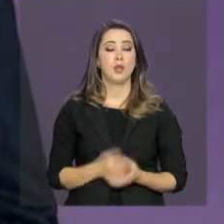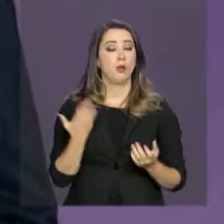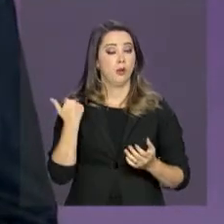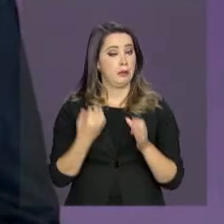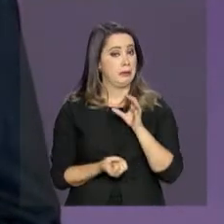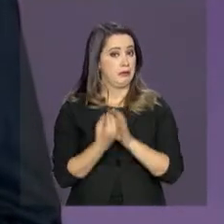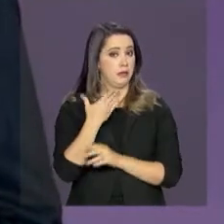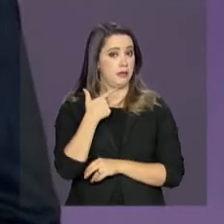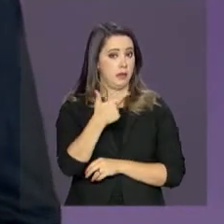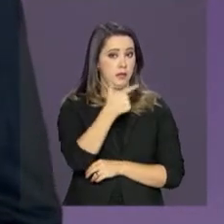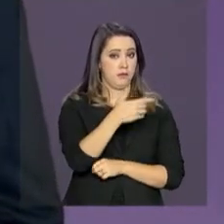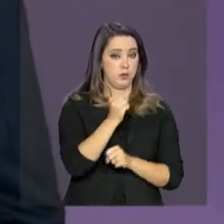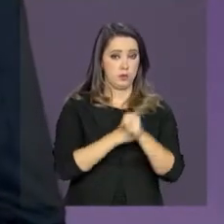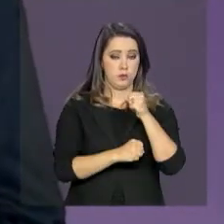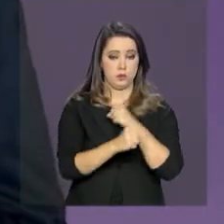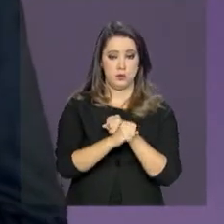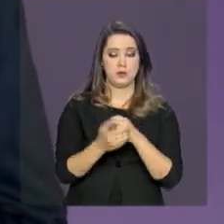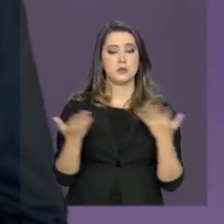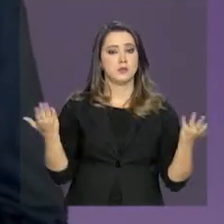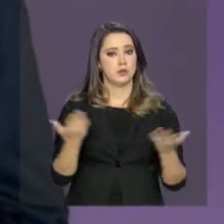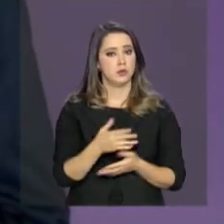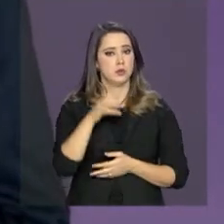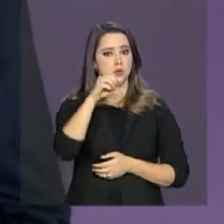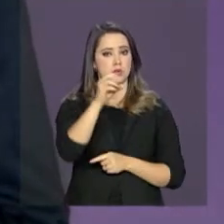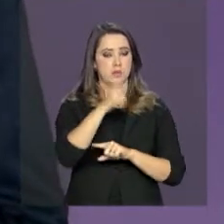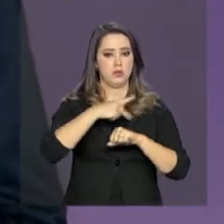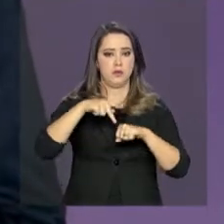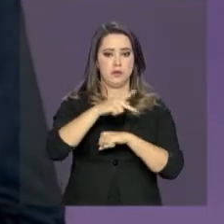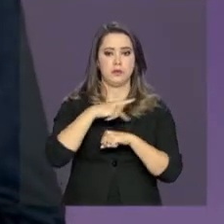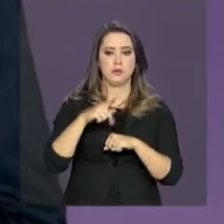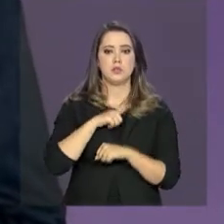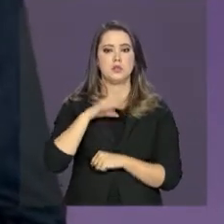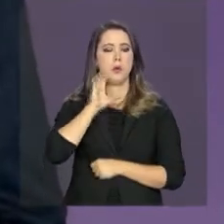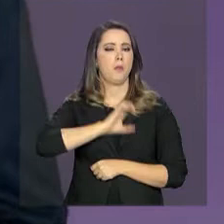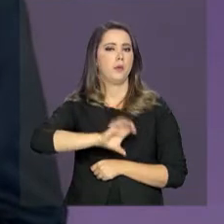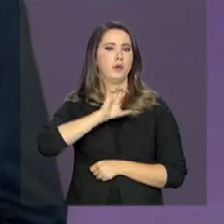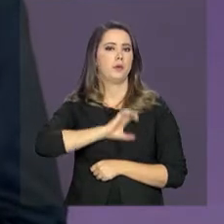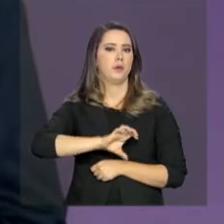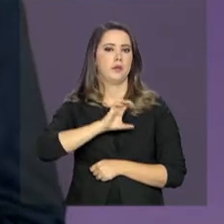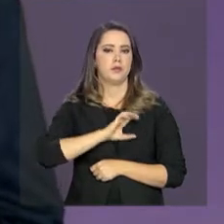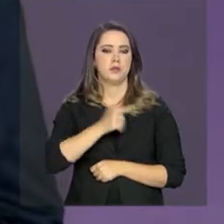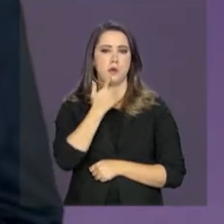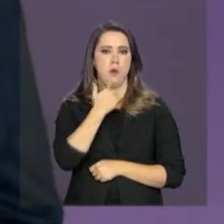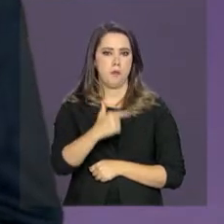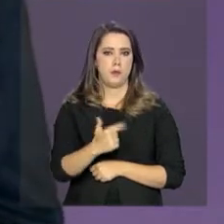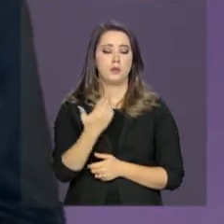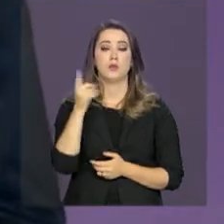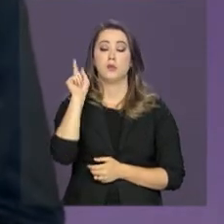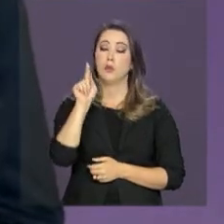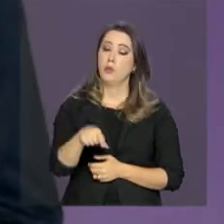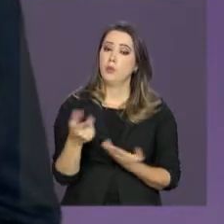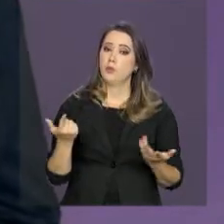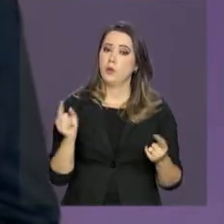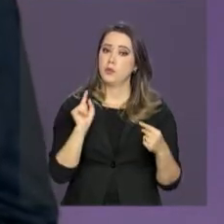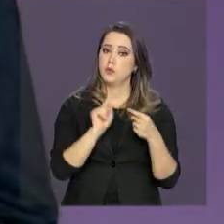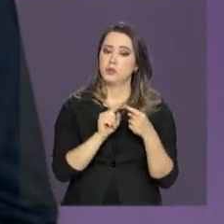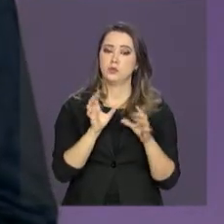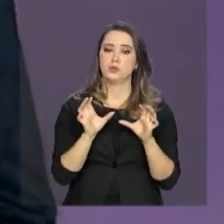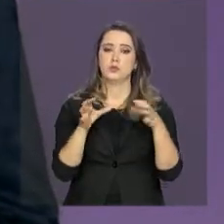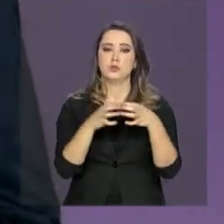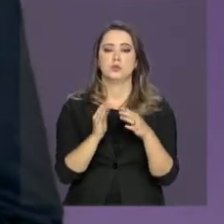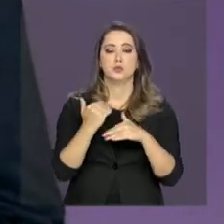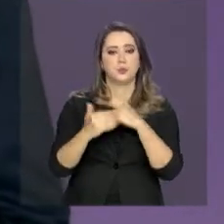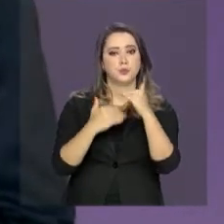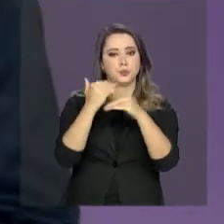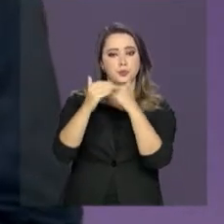22 anos e reúne hoje nove países que têm o português como idioma. São objetivos do grupo aumentar